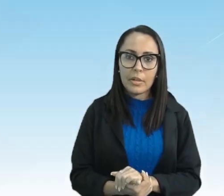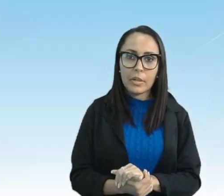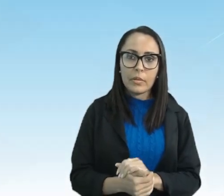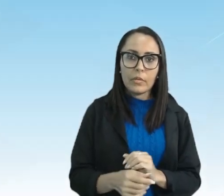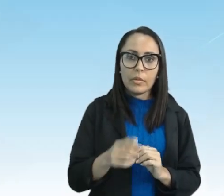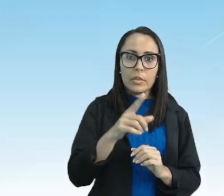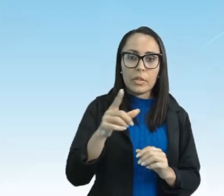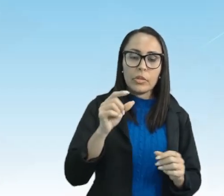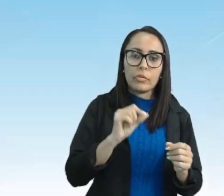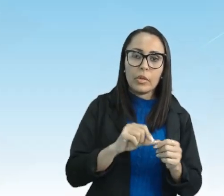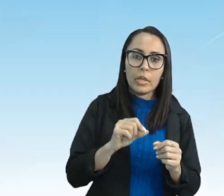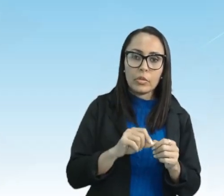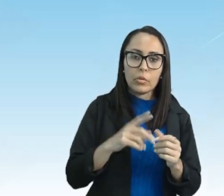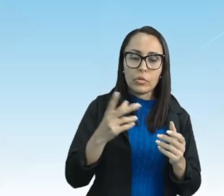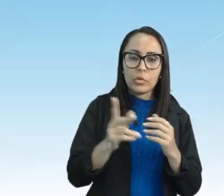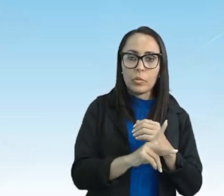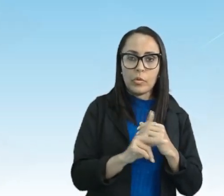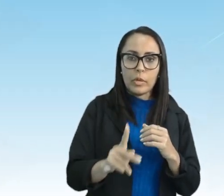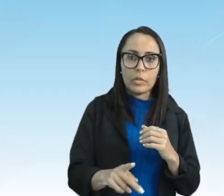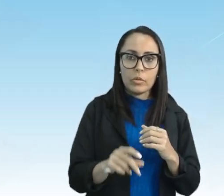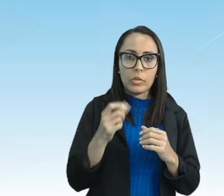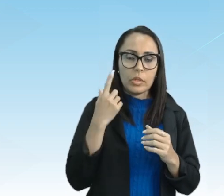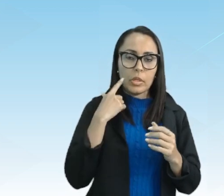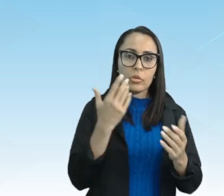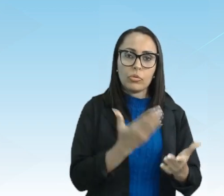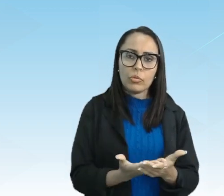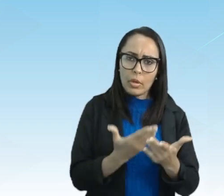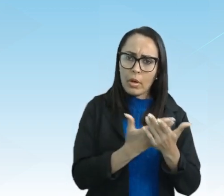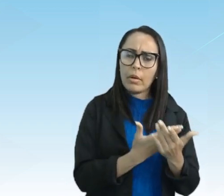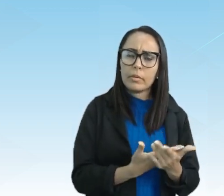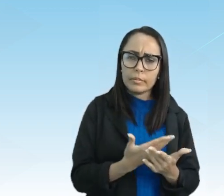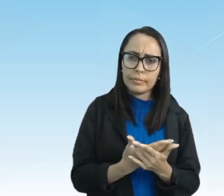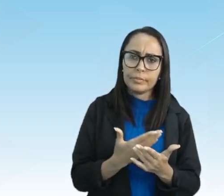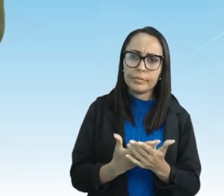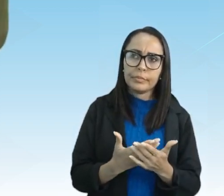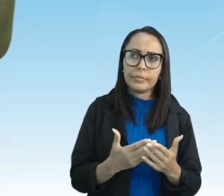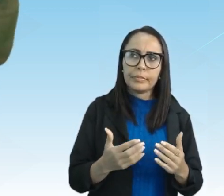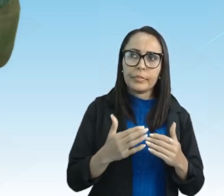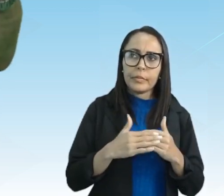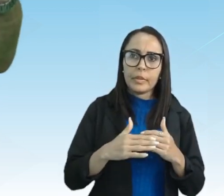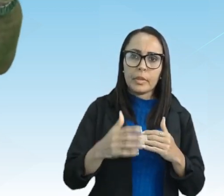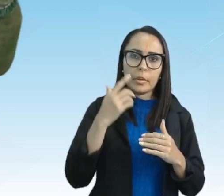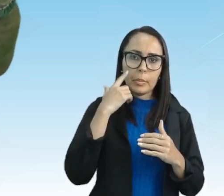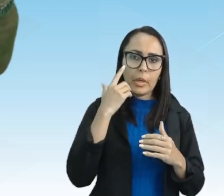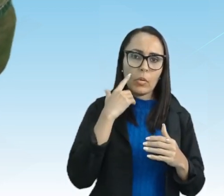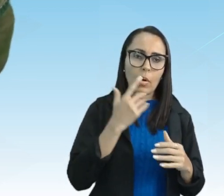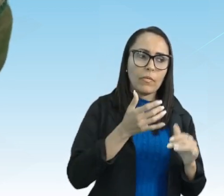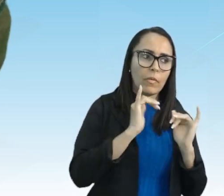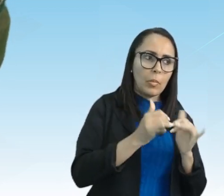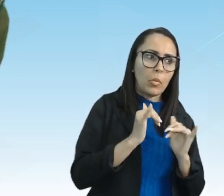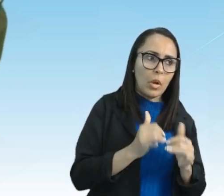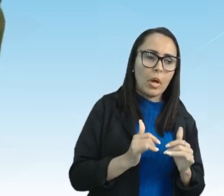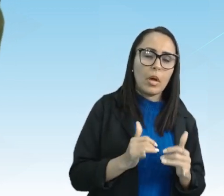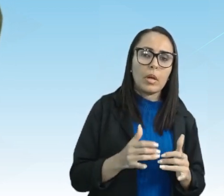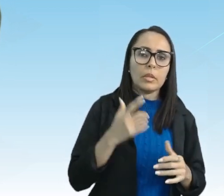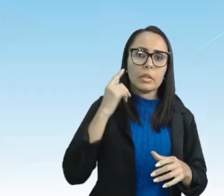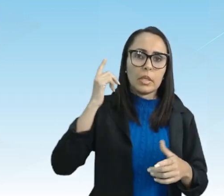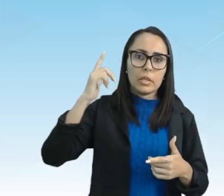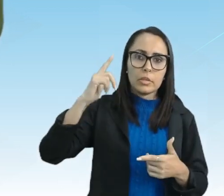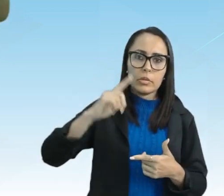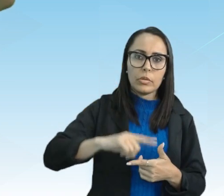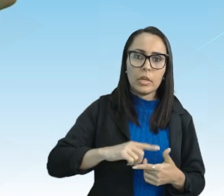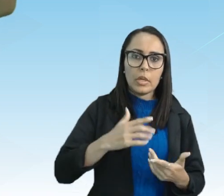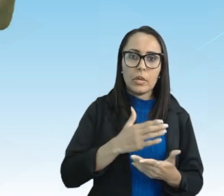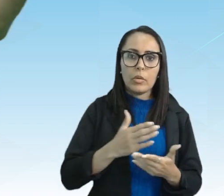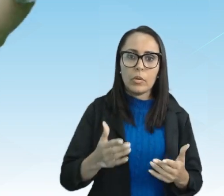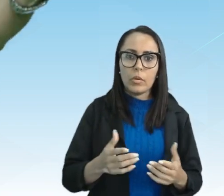façam com seus professores estudar certo a partir pegar uma fábula tradicional certo